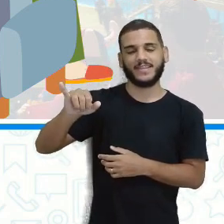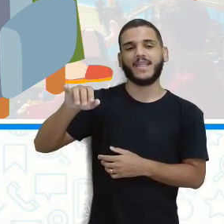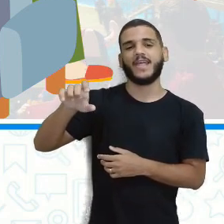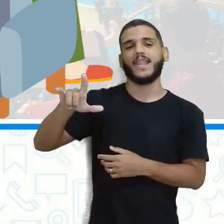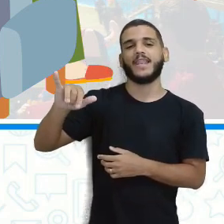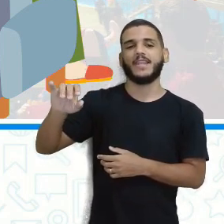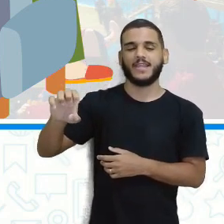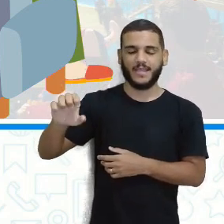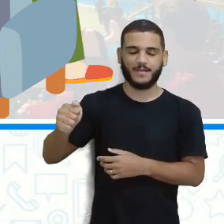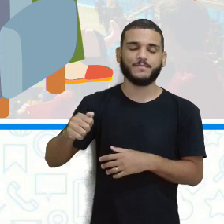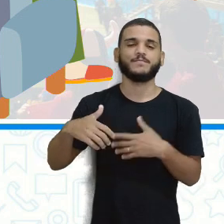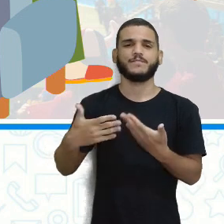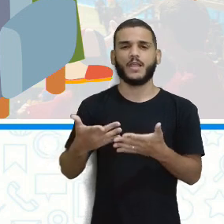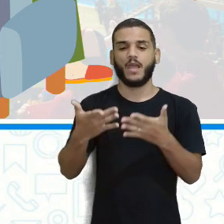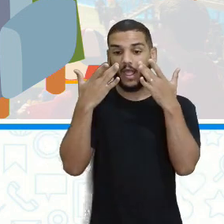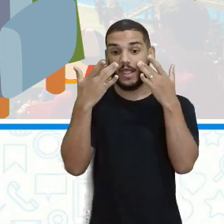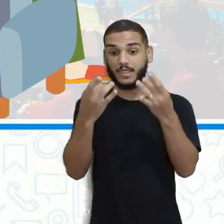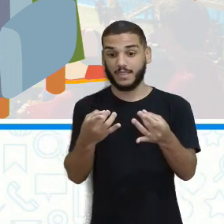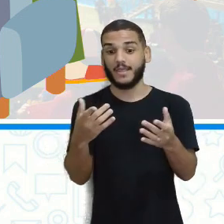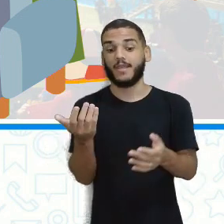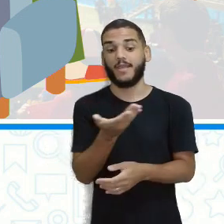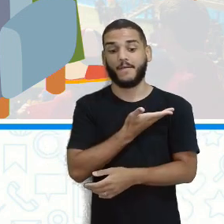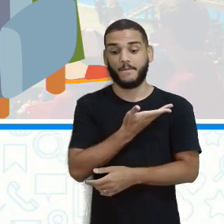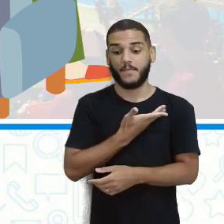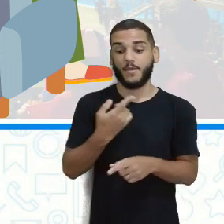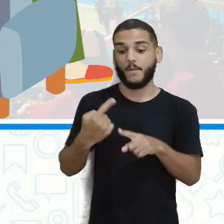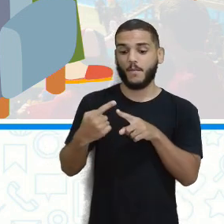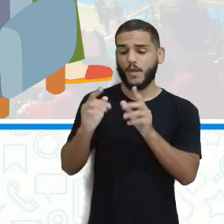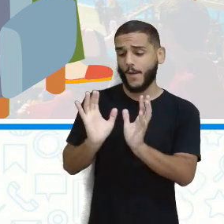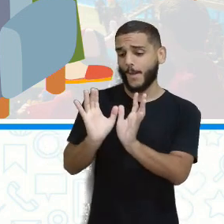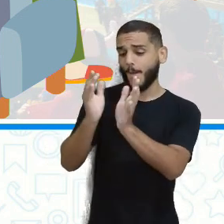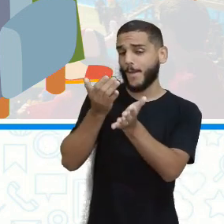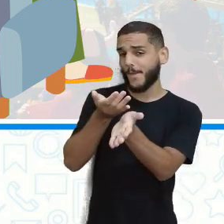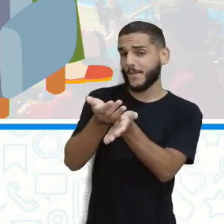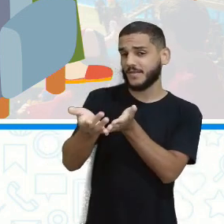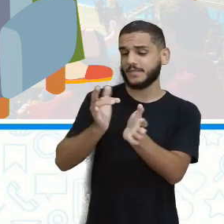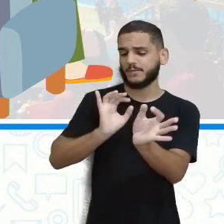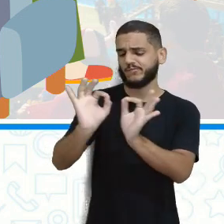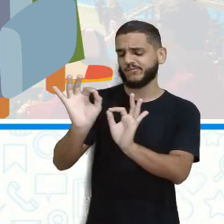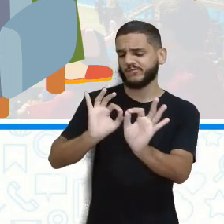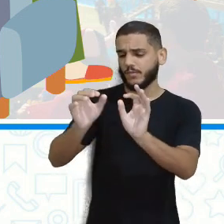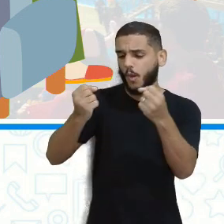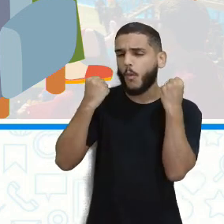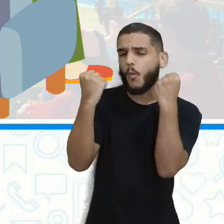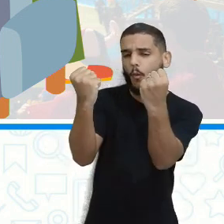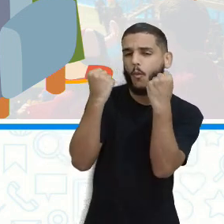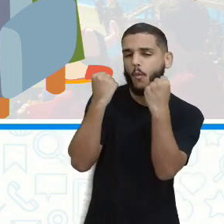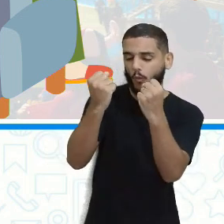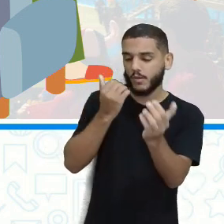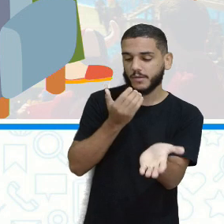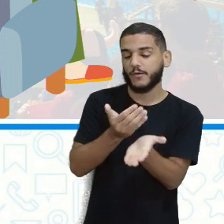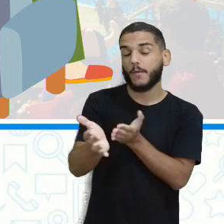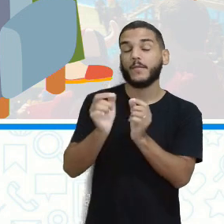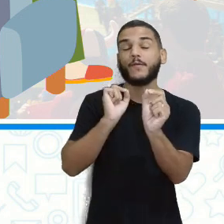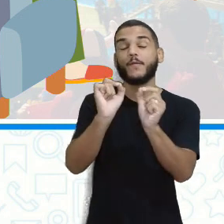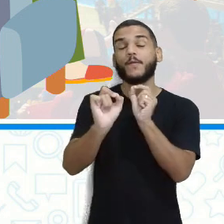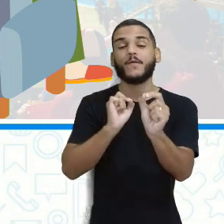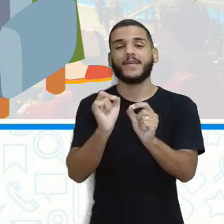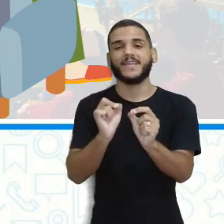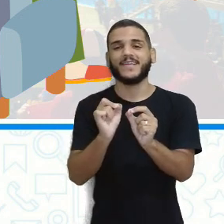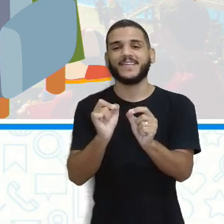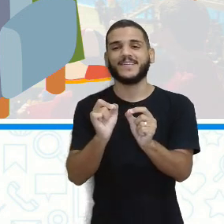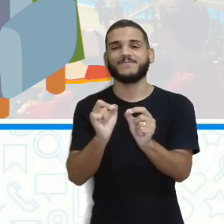atento, amiguinho, que a Copa vai começar. Prepara toda a torcida e começa a vibrar.